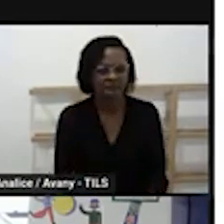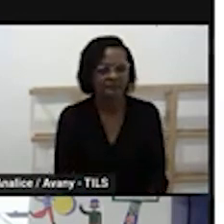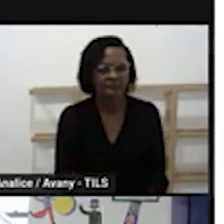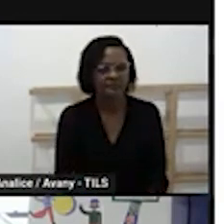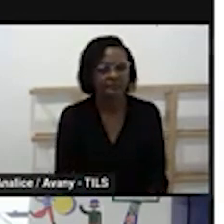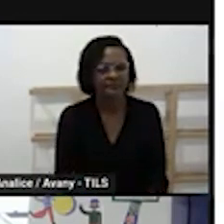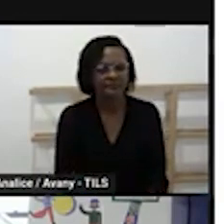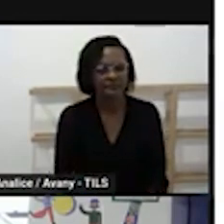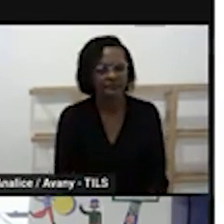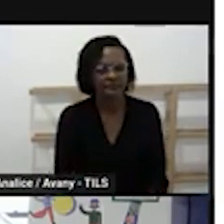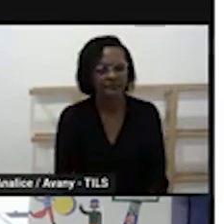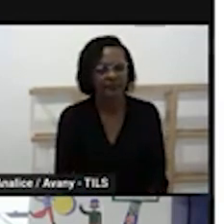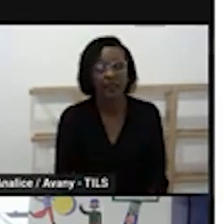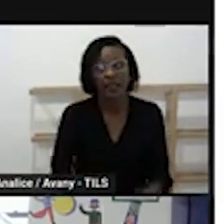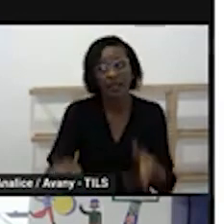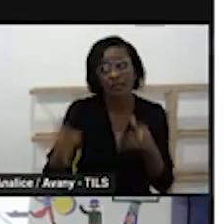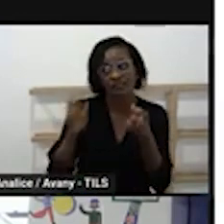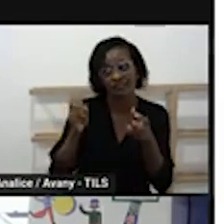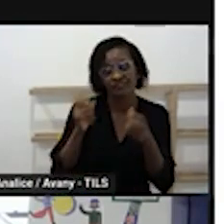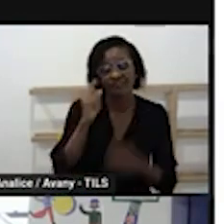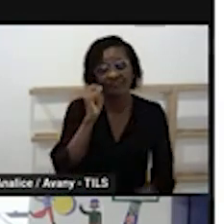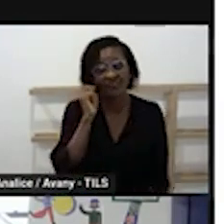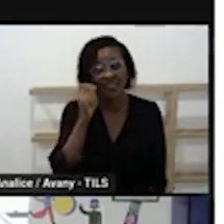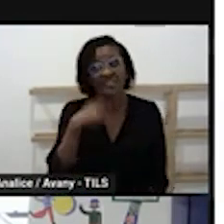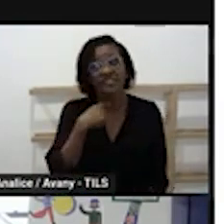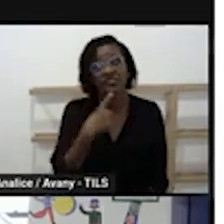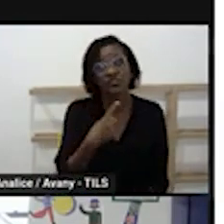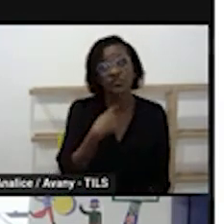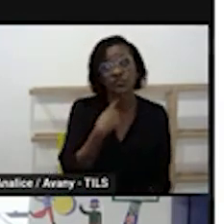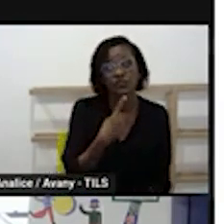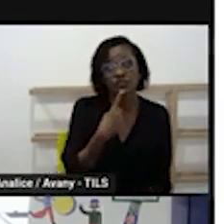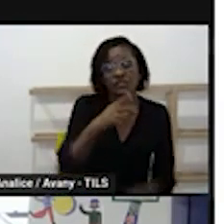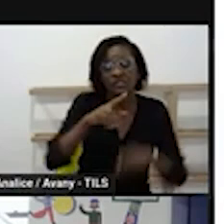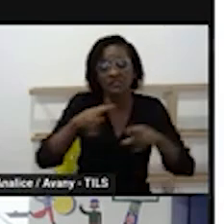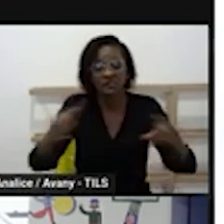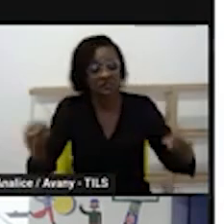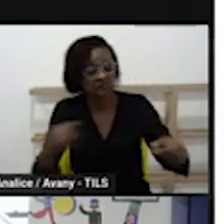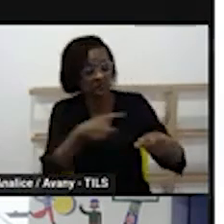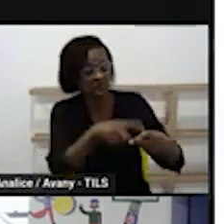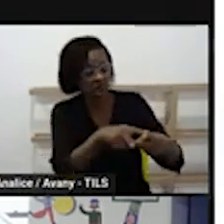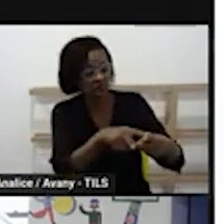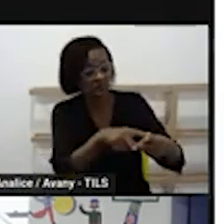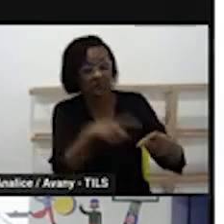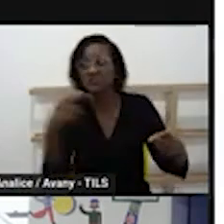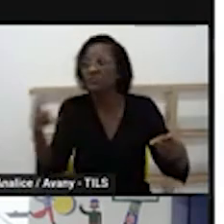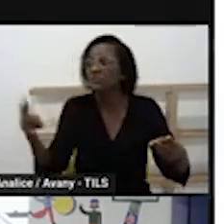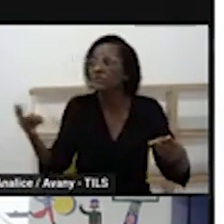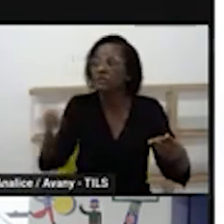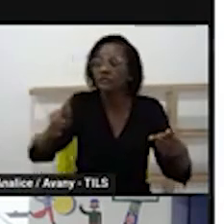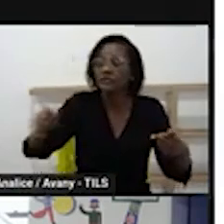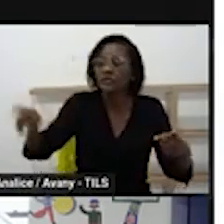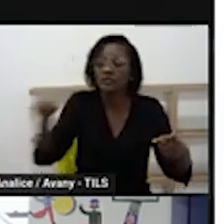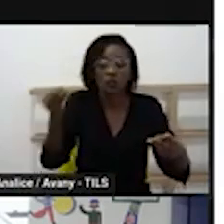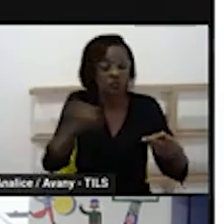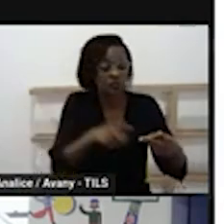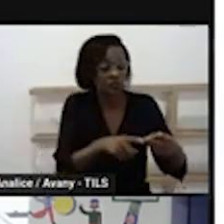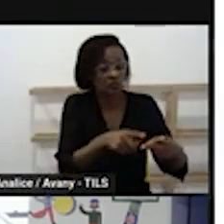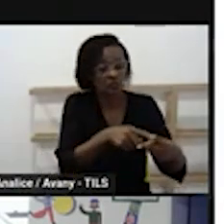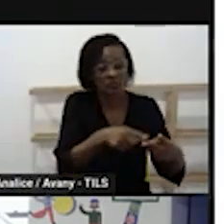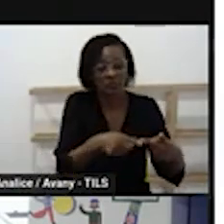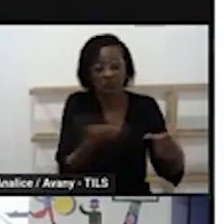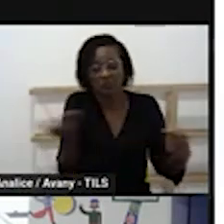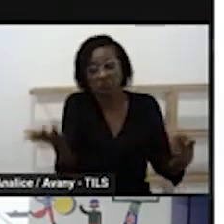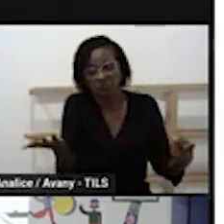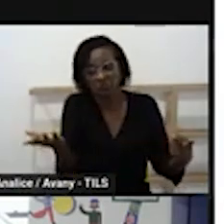gente percebe que ainda há essa dúvida qual é a diferença de atividade sequenciada e o projeto a atividade sequenciada não tem um